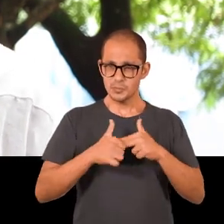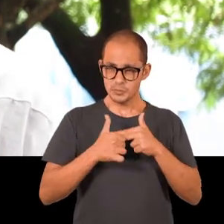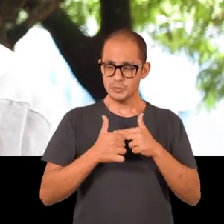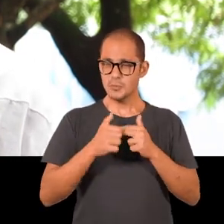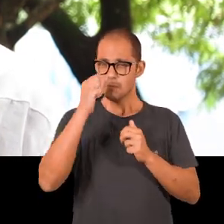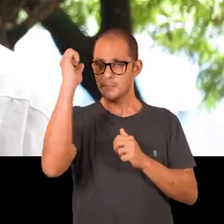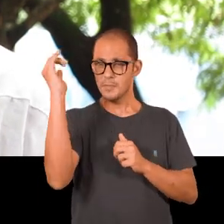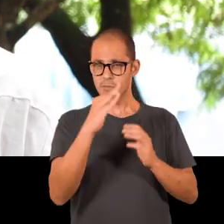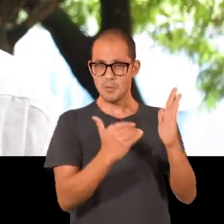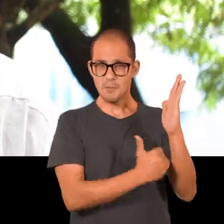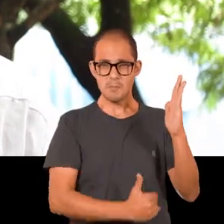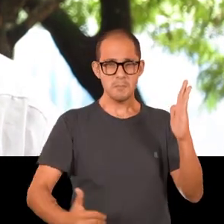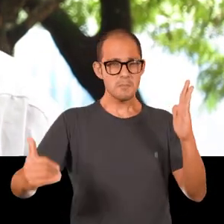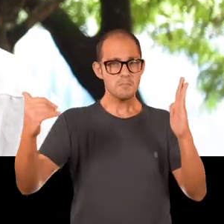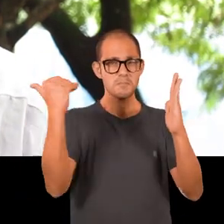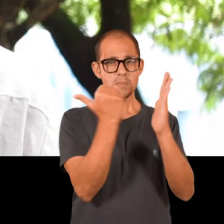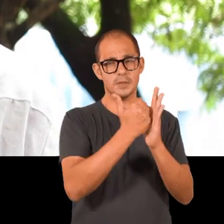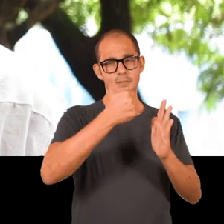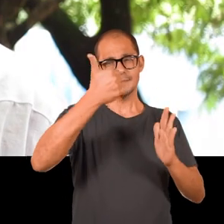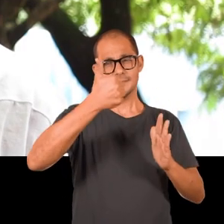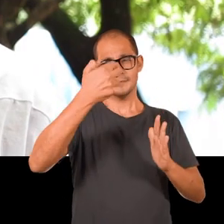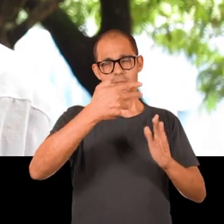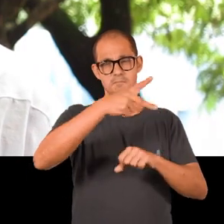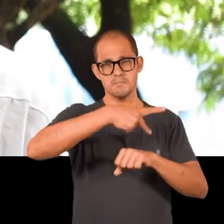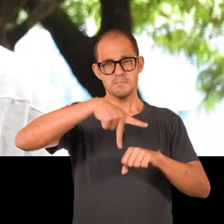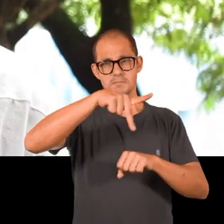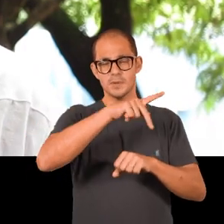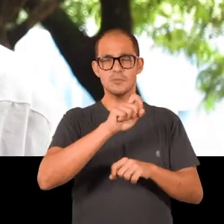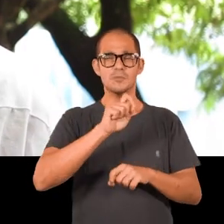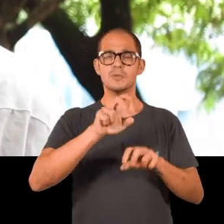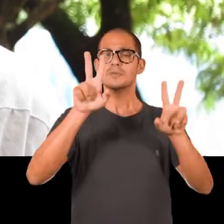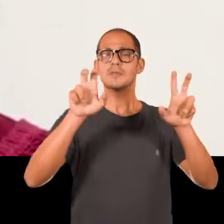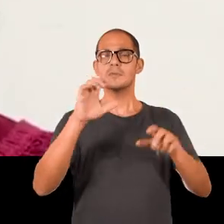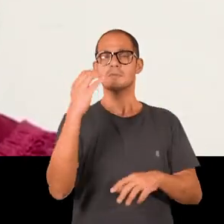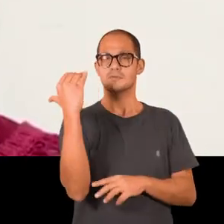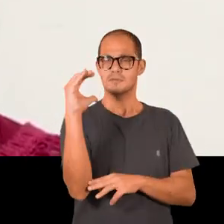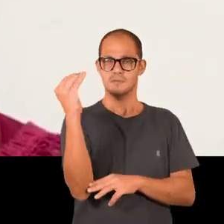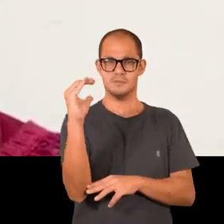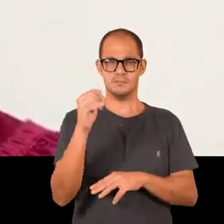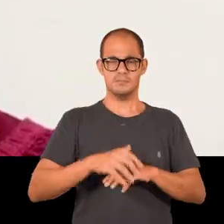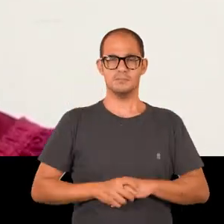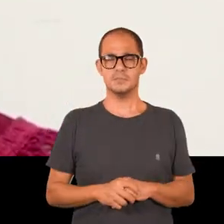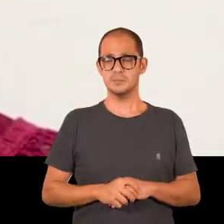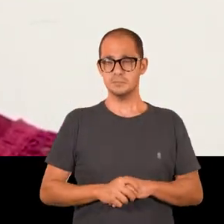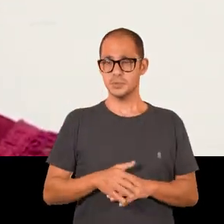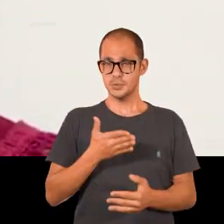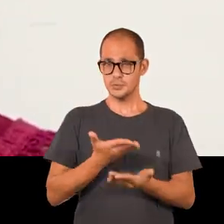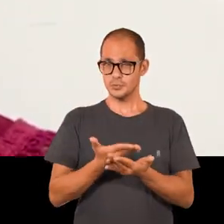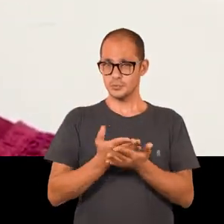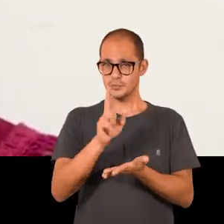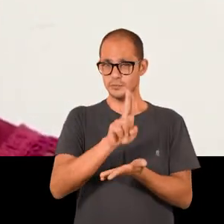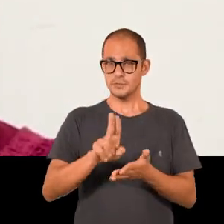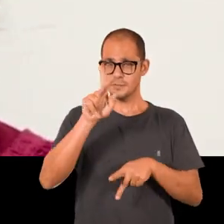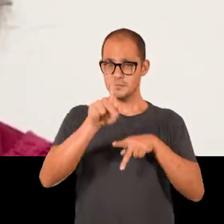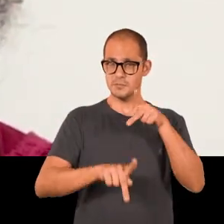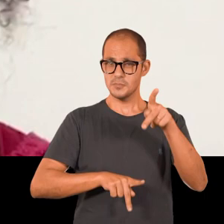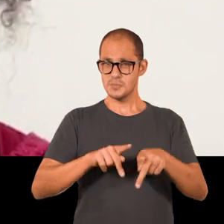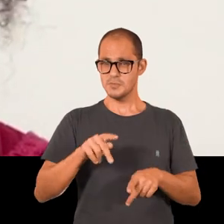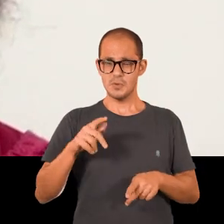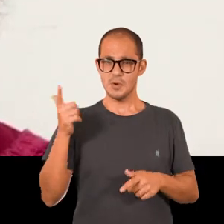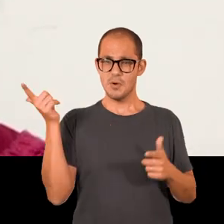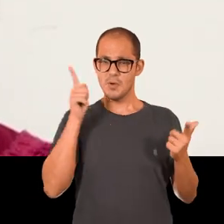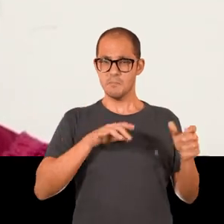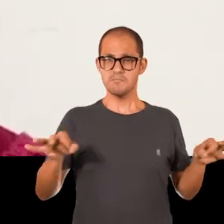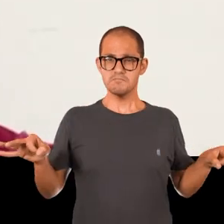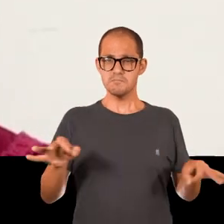23ª para a 13ª posição entre as nações, quando o assunto é ciência. Quem estuda numa universidade pública está preparado para